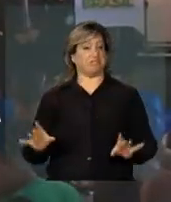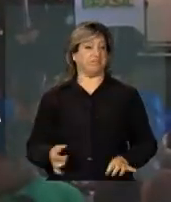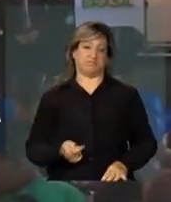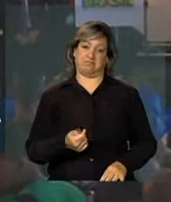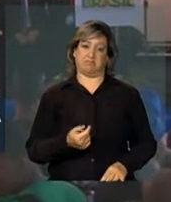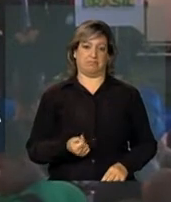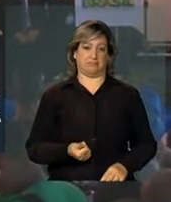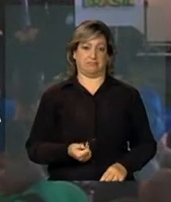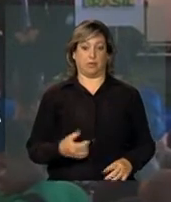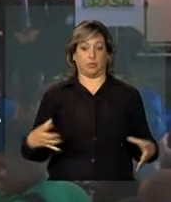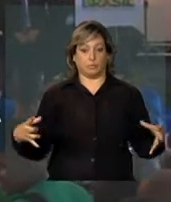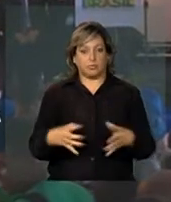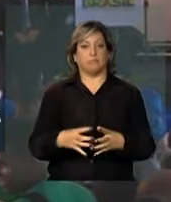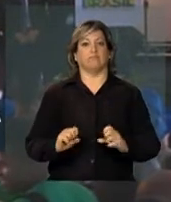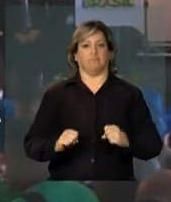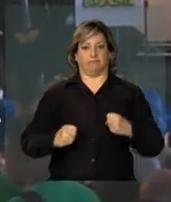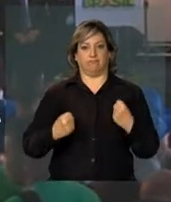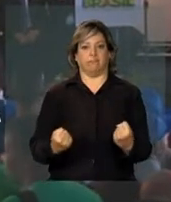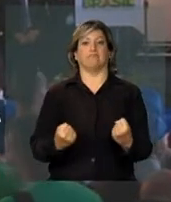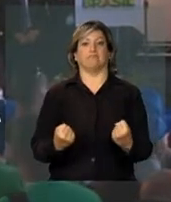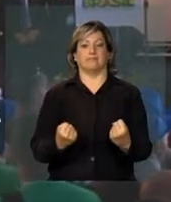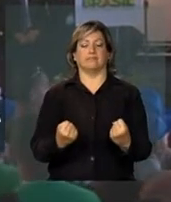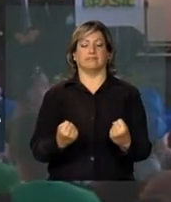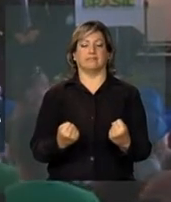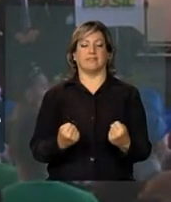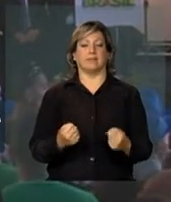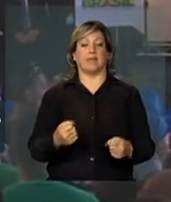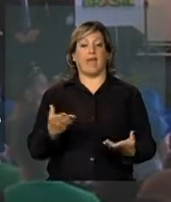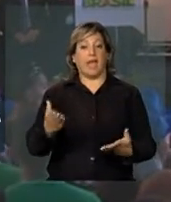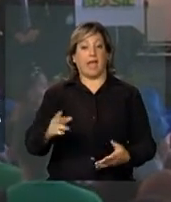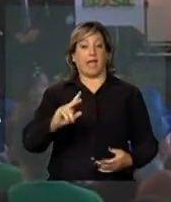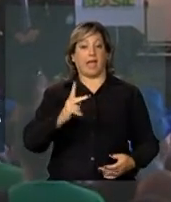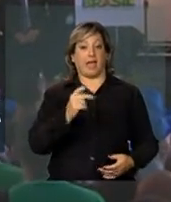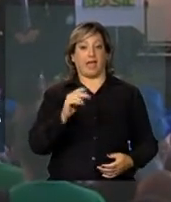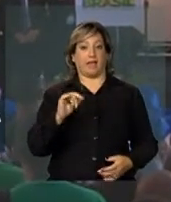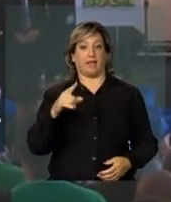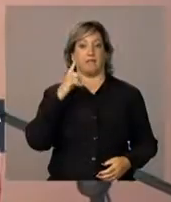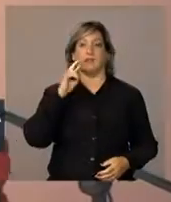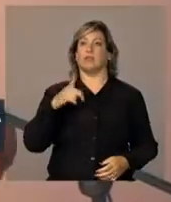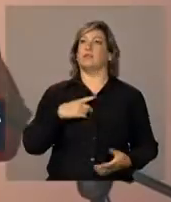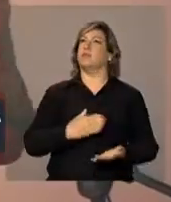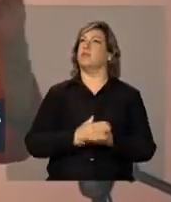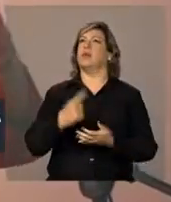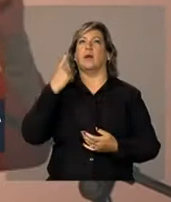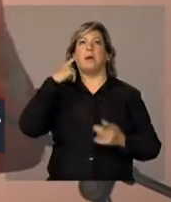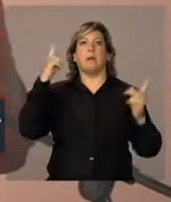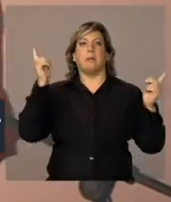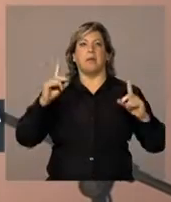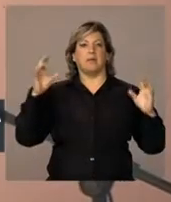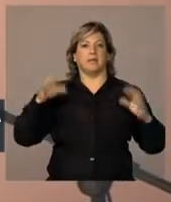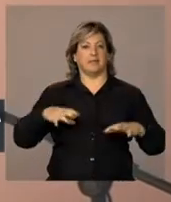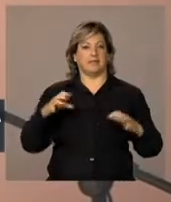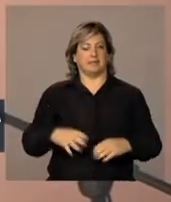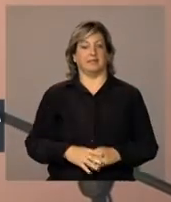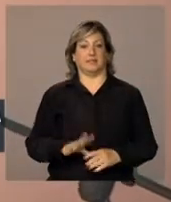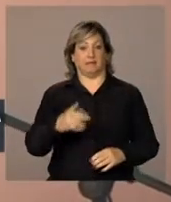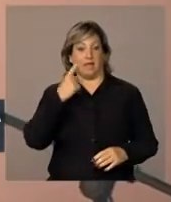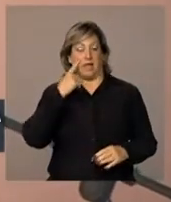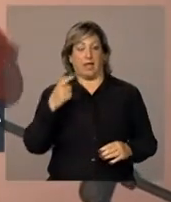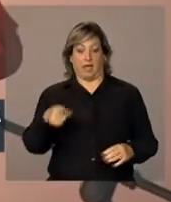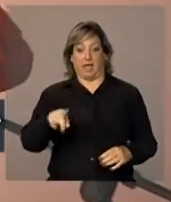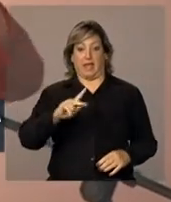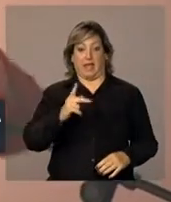Com o Fernando Haddad, agora vai começar a chover, né? Com o Fernando Haddad, nós